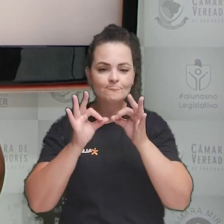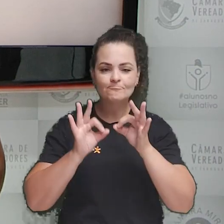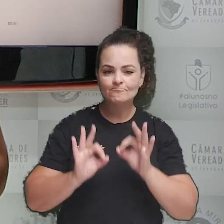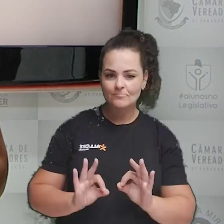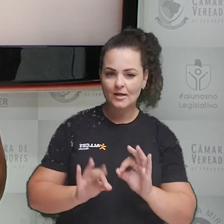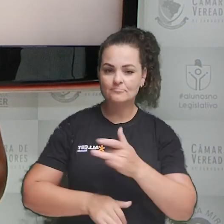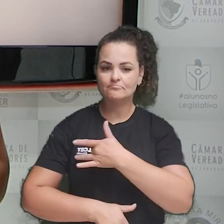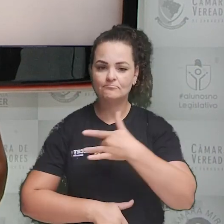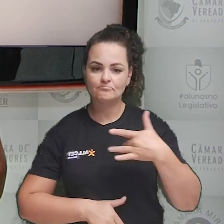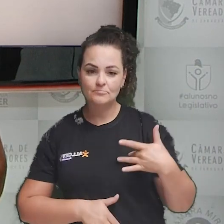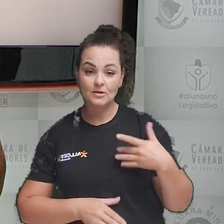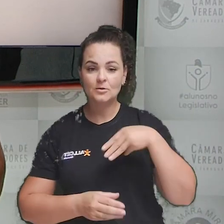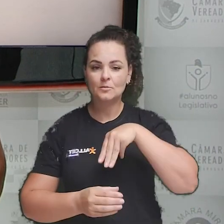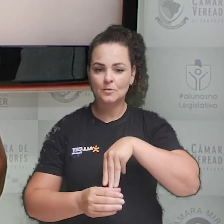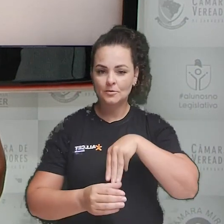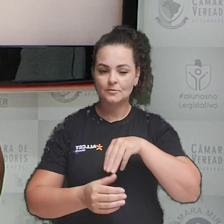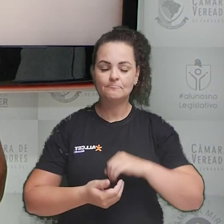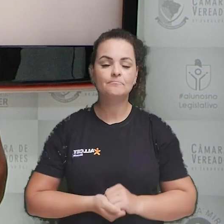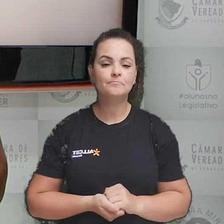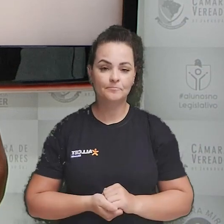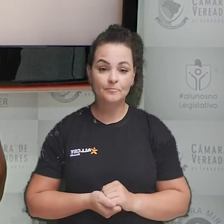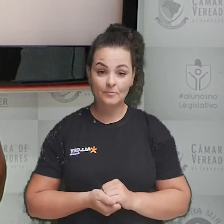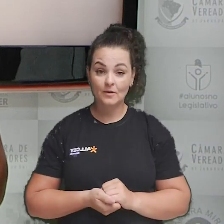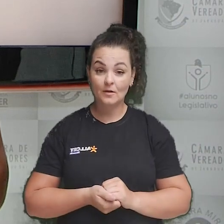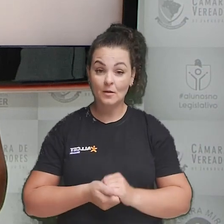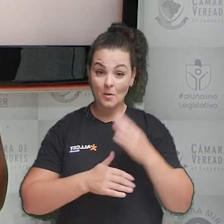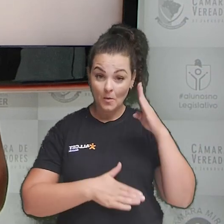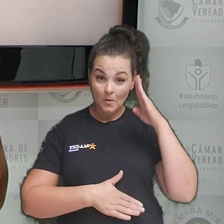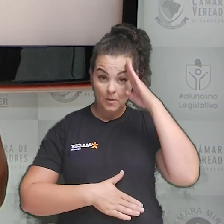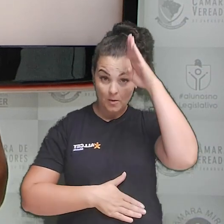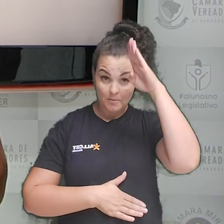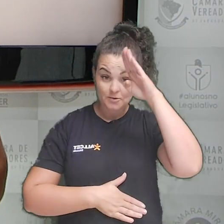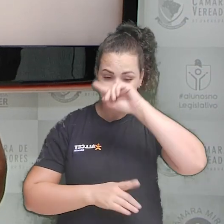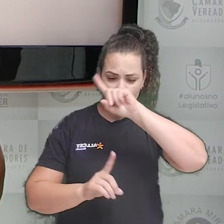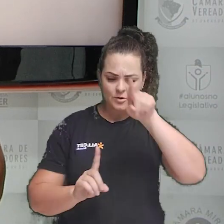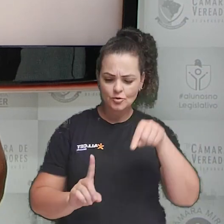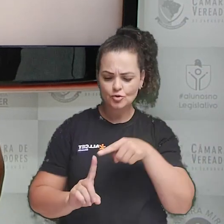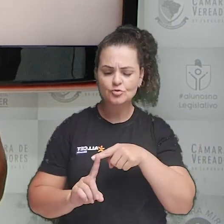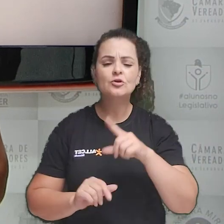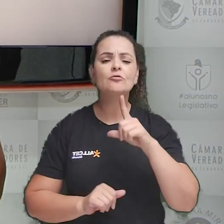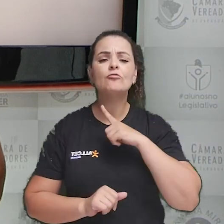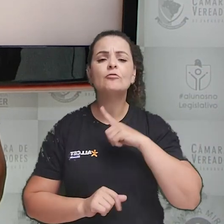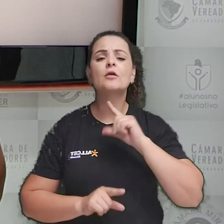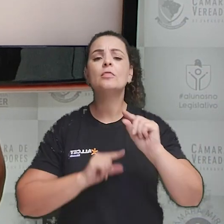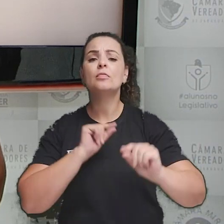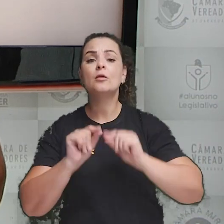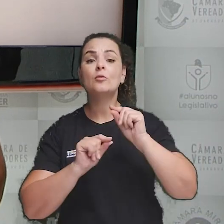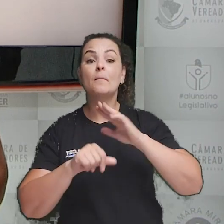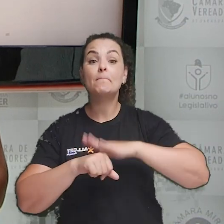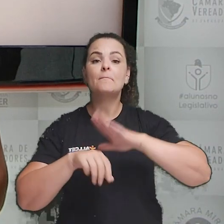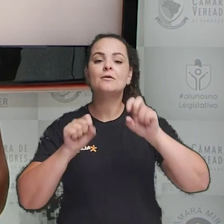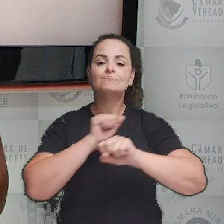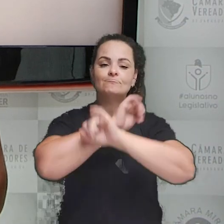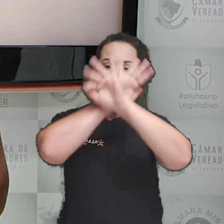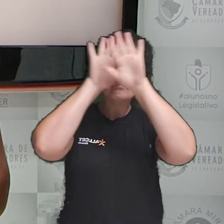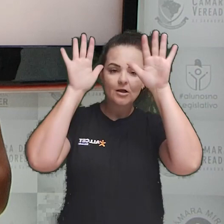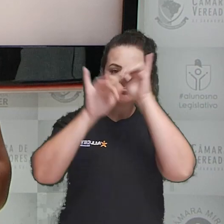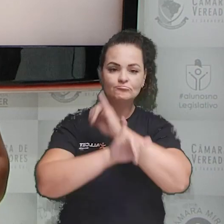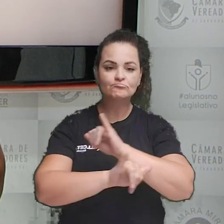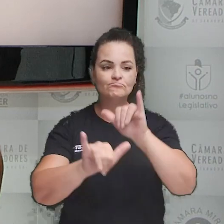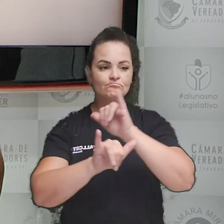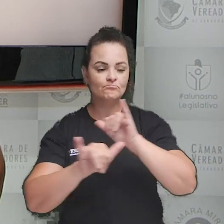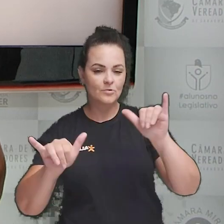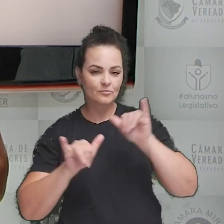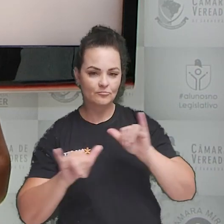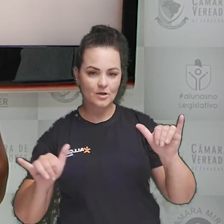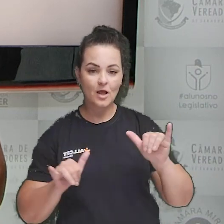eficiente na área da saúde do município. Entre os principais objetivos, destacam-se dar mais transparência